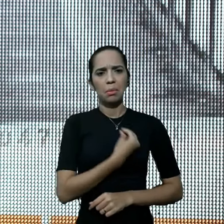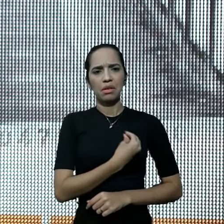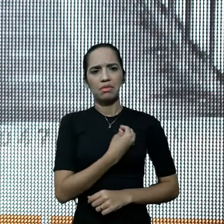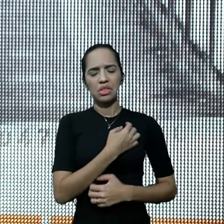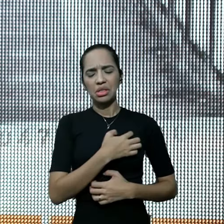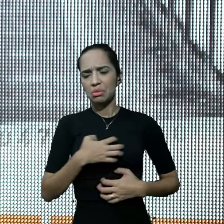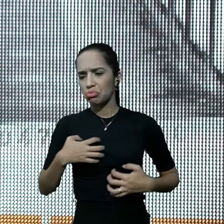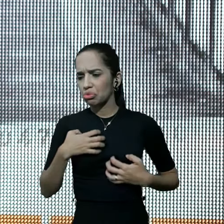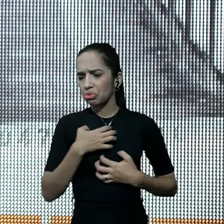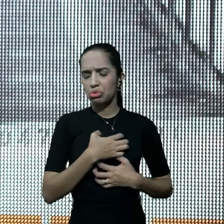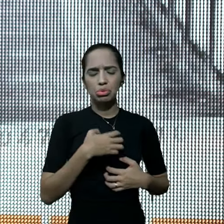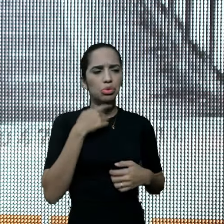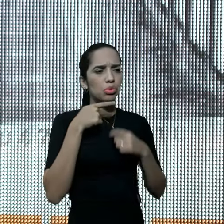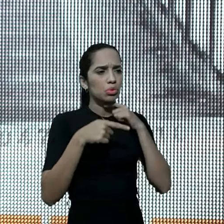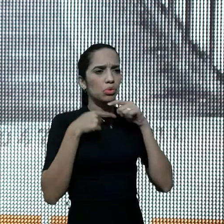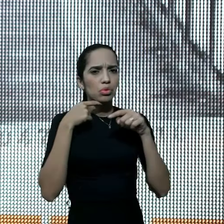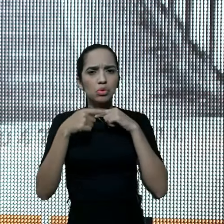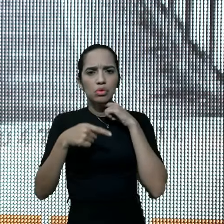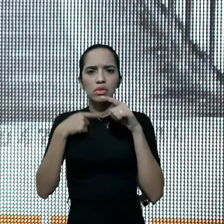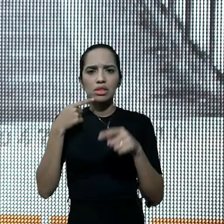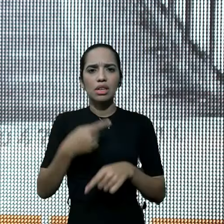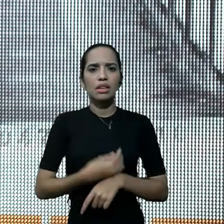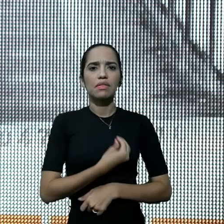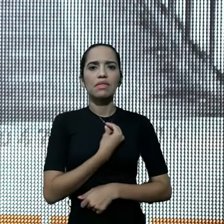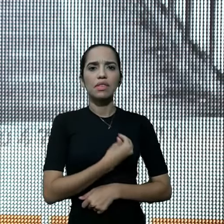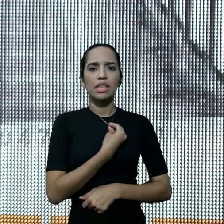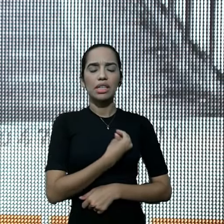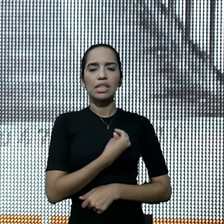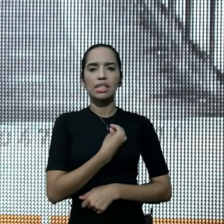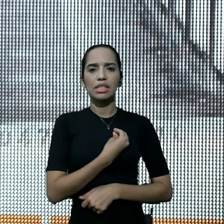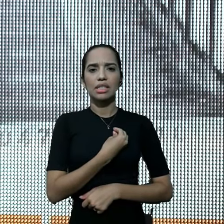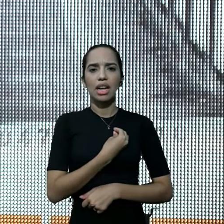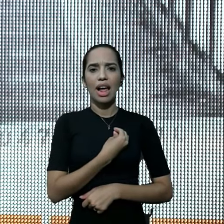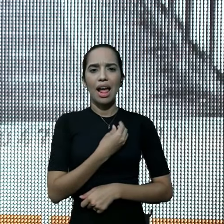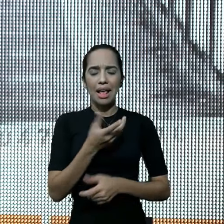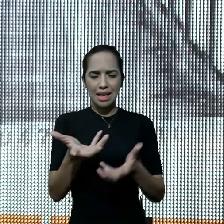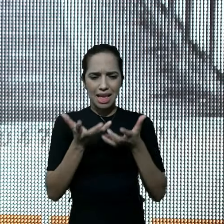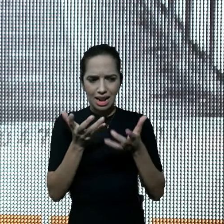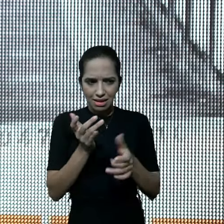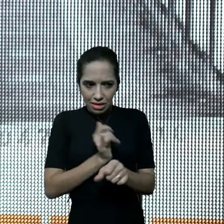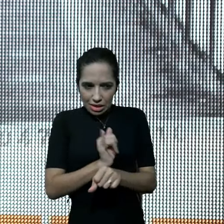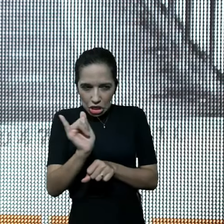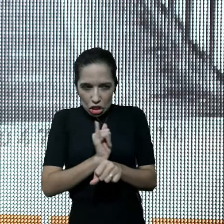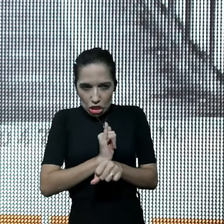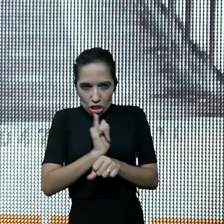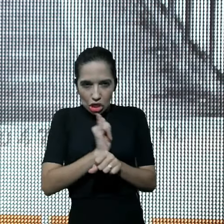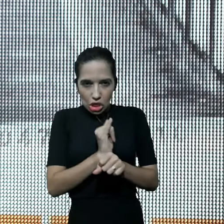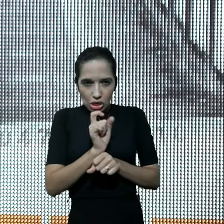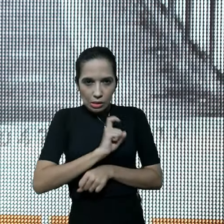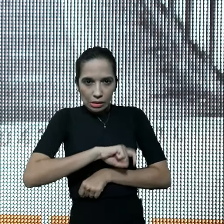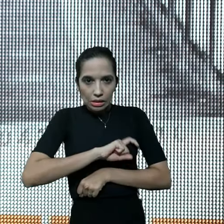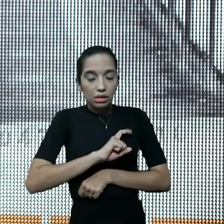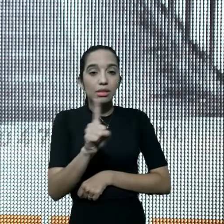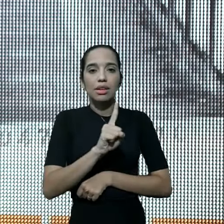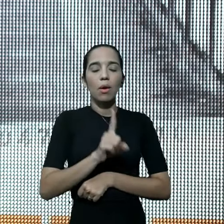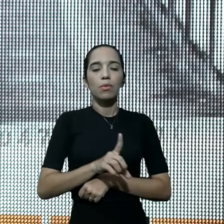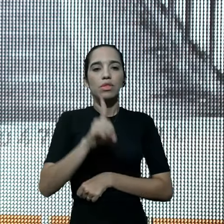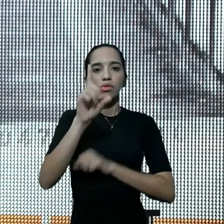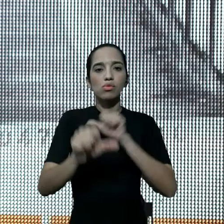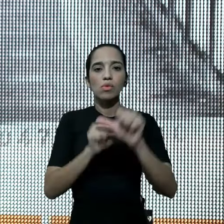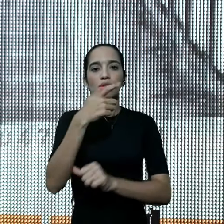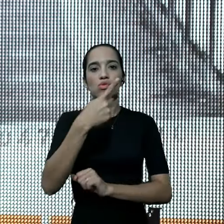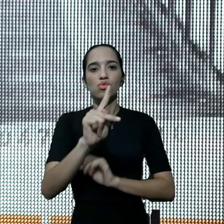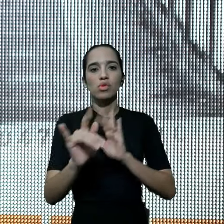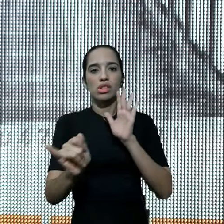permeios, da vida, achando lugares, alcançando ali, saídinhas, jeitinhos, não, Deus está mudando, a sua identidade,